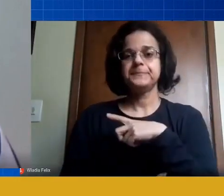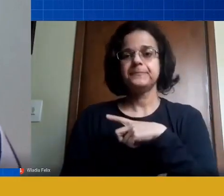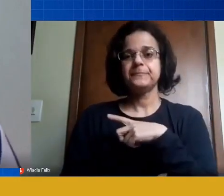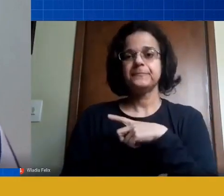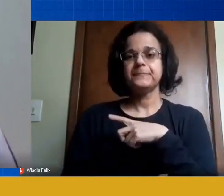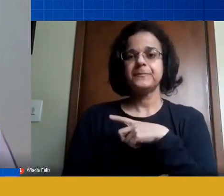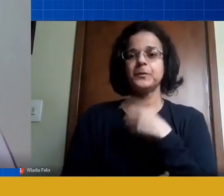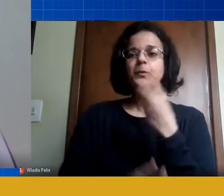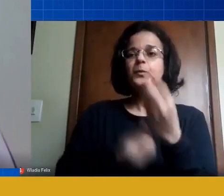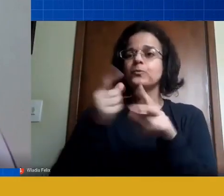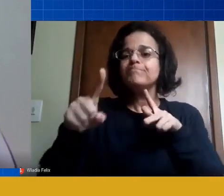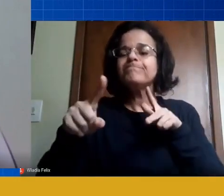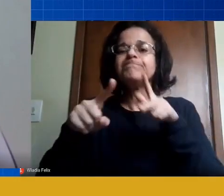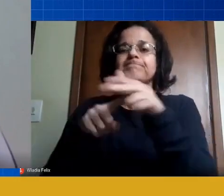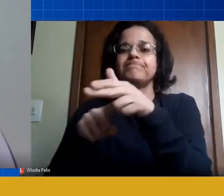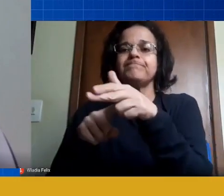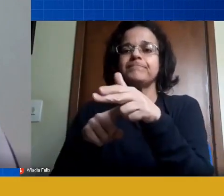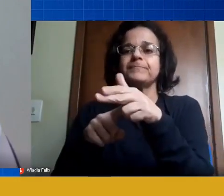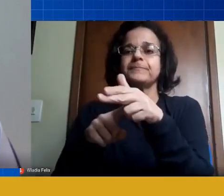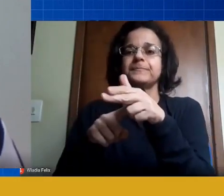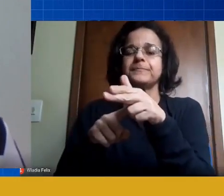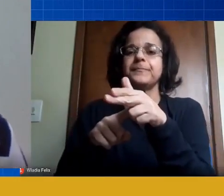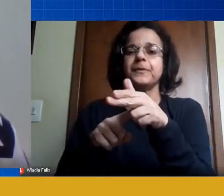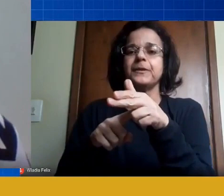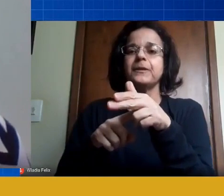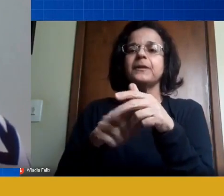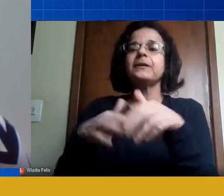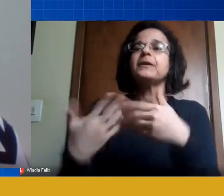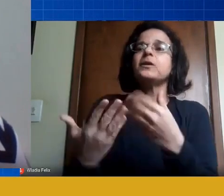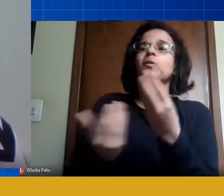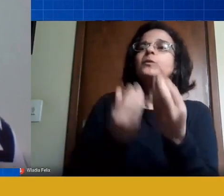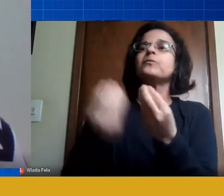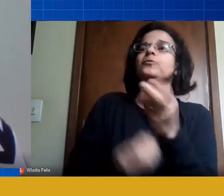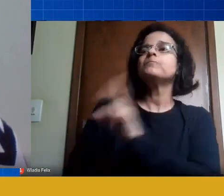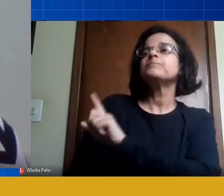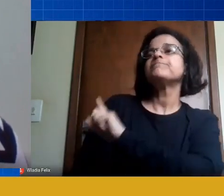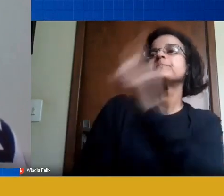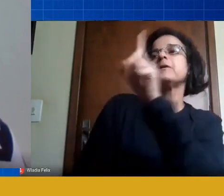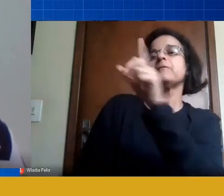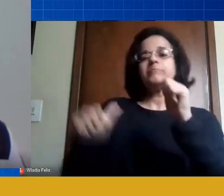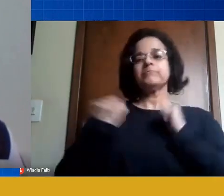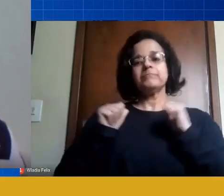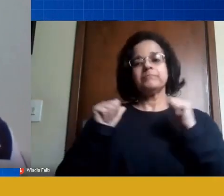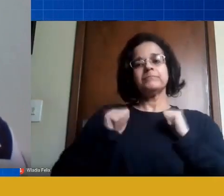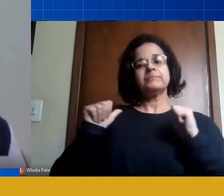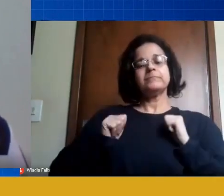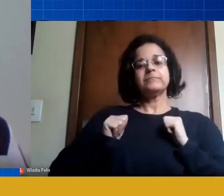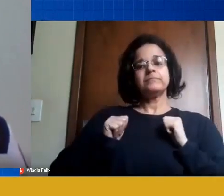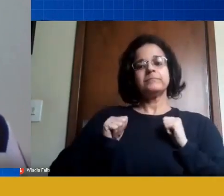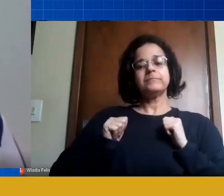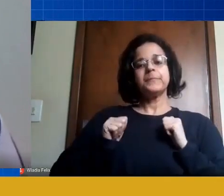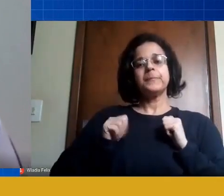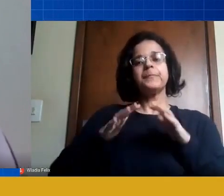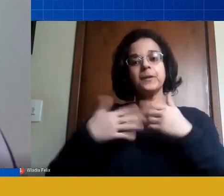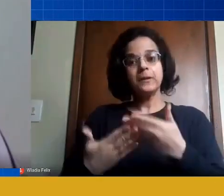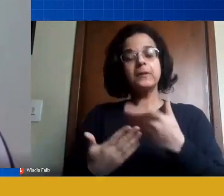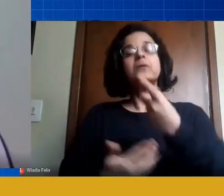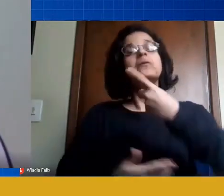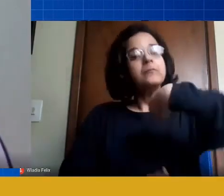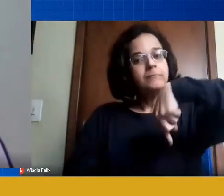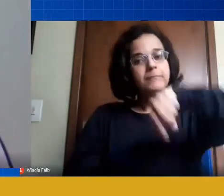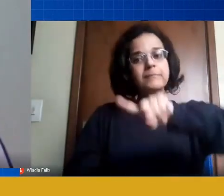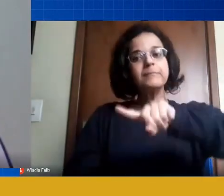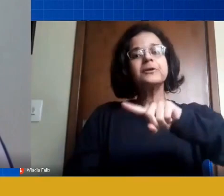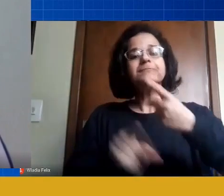quebra de ruptura e um dizer não ao comodismo, né, nós estamos que, nós estamos tendo que nos